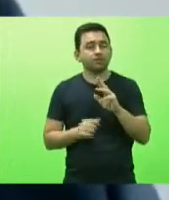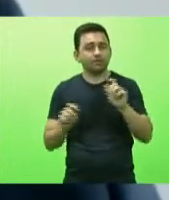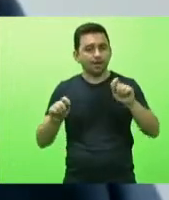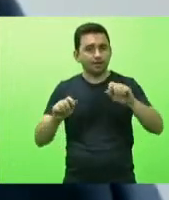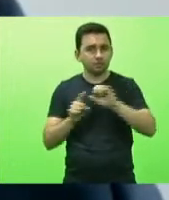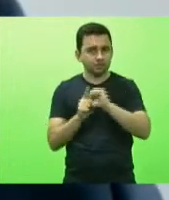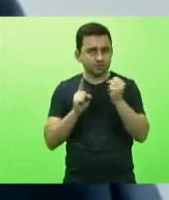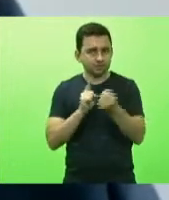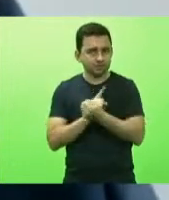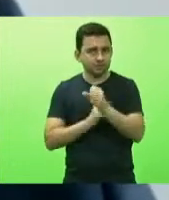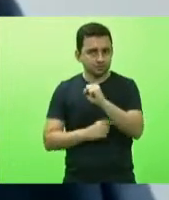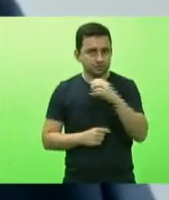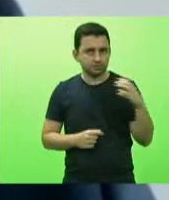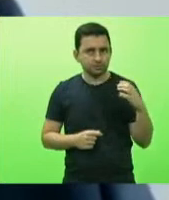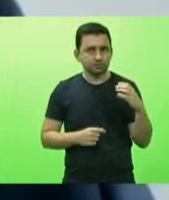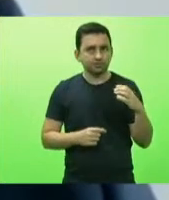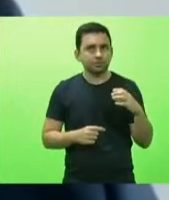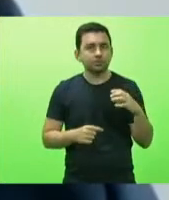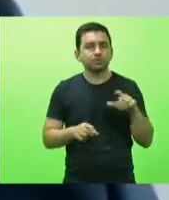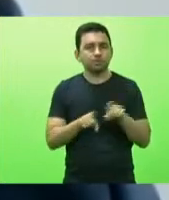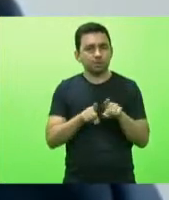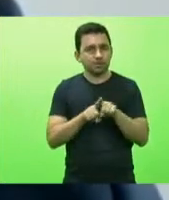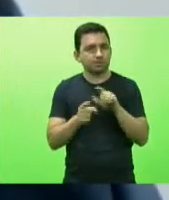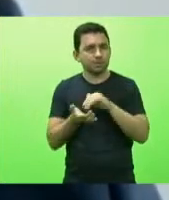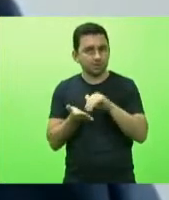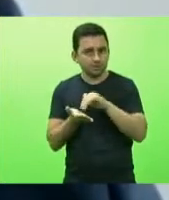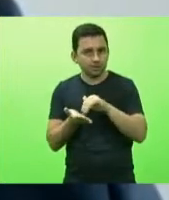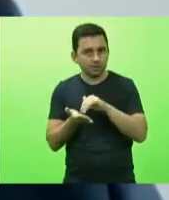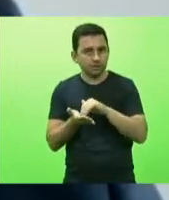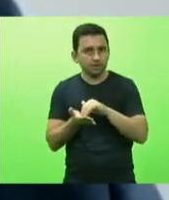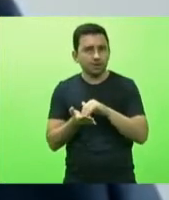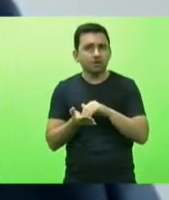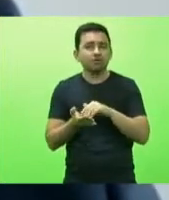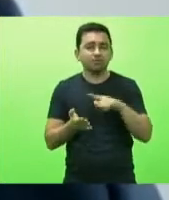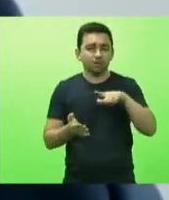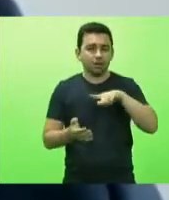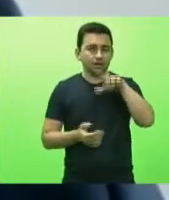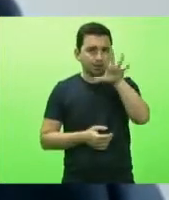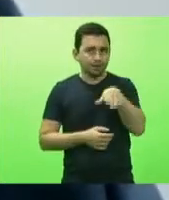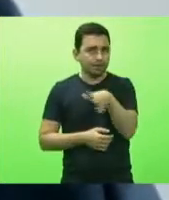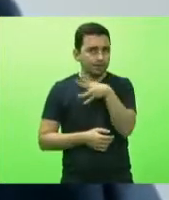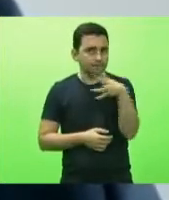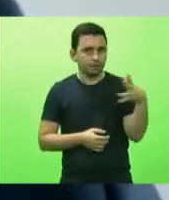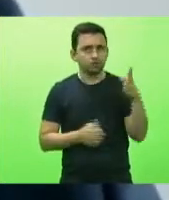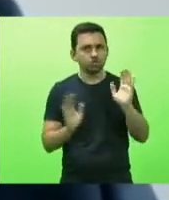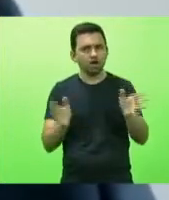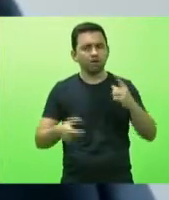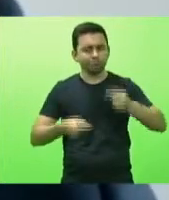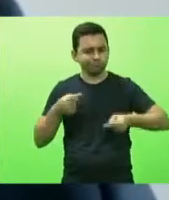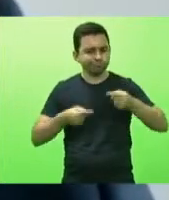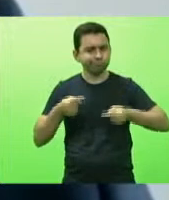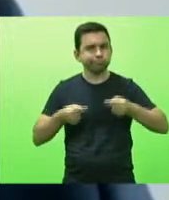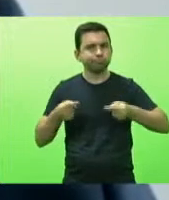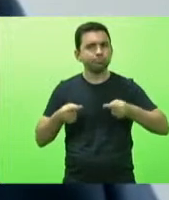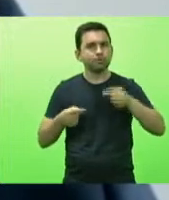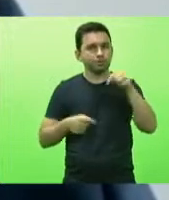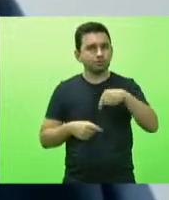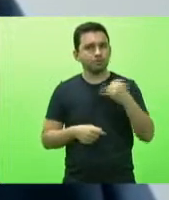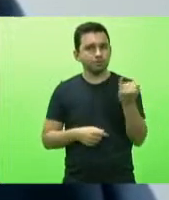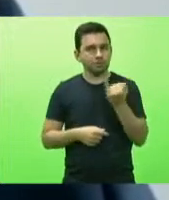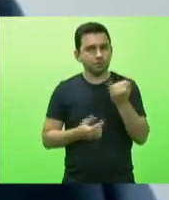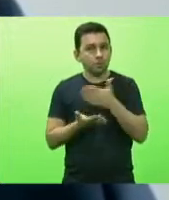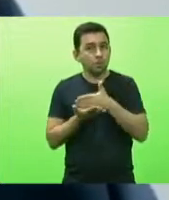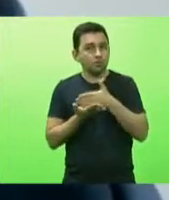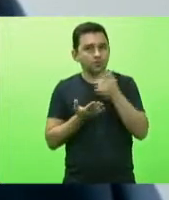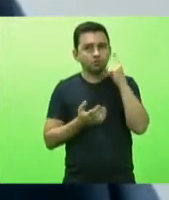catarinense para nós a Secretaria para os senhores é se há um calendário já previsto uma discussão bastante interessante aqui no começo do dia que nós